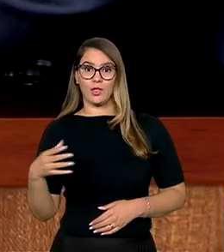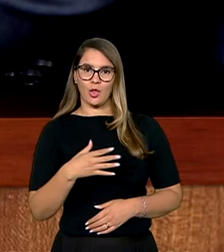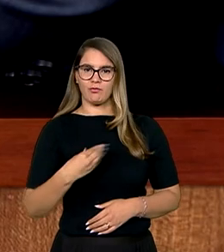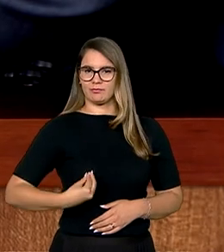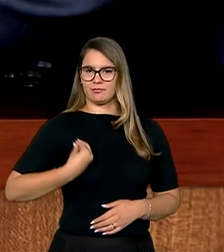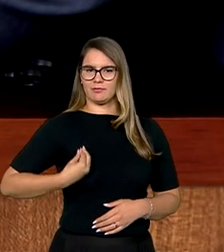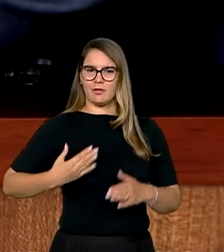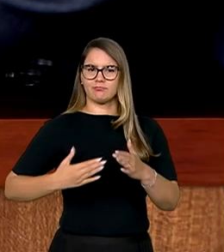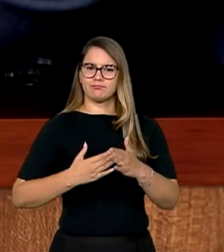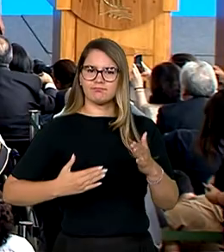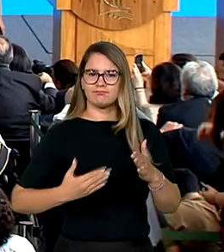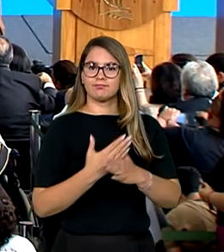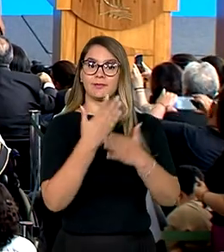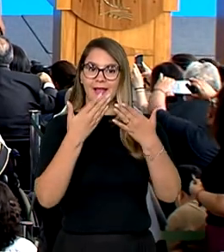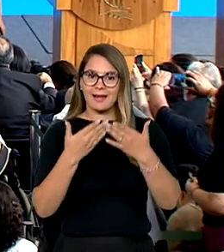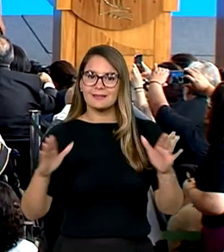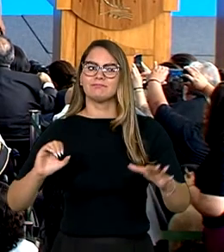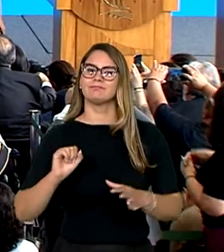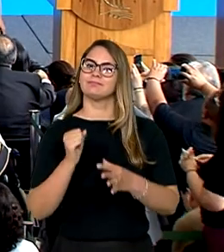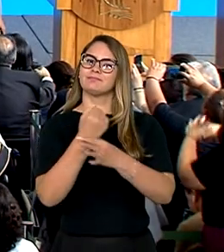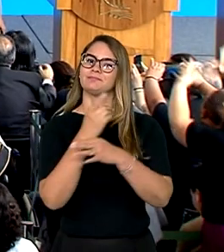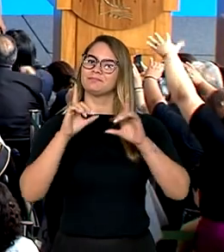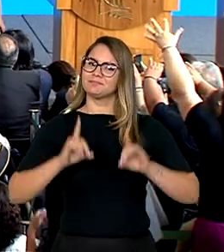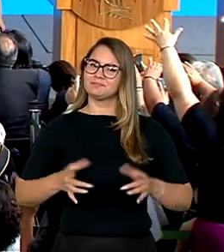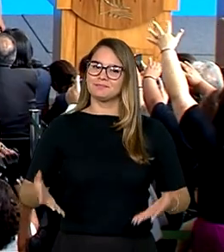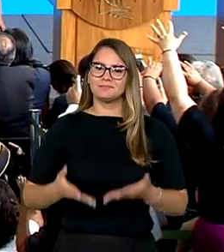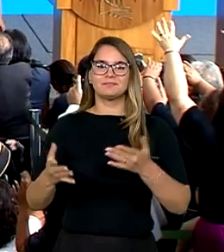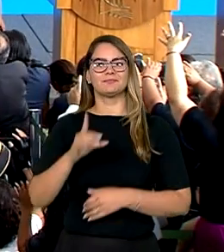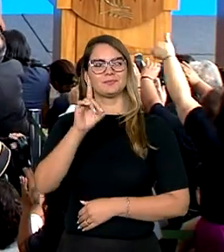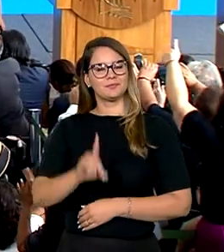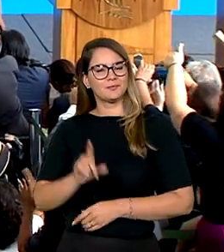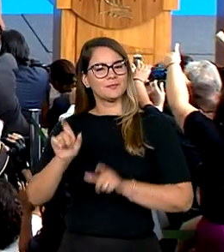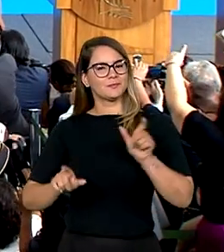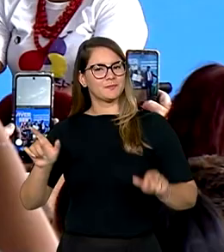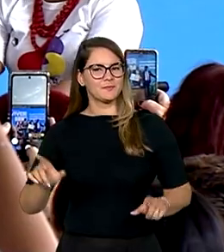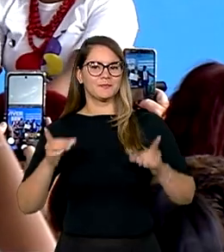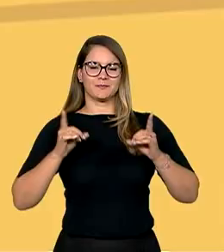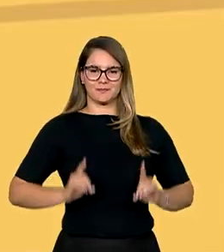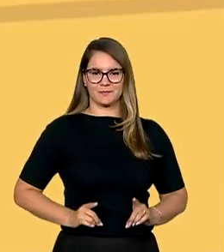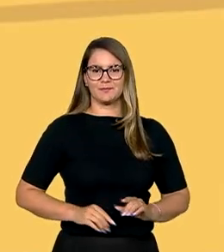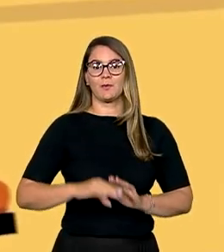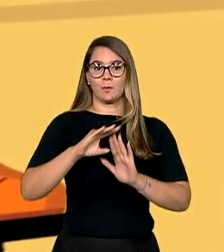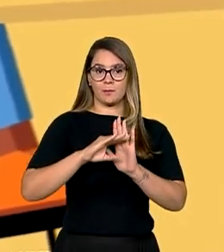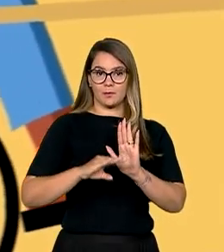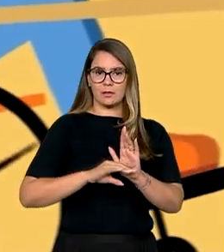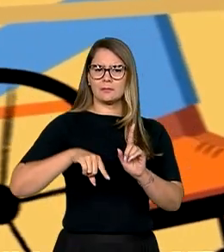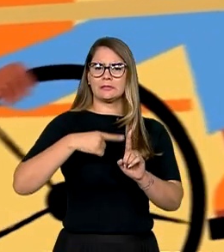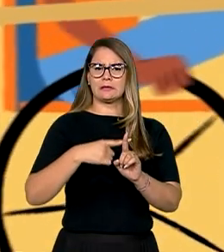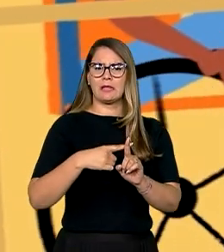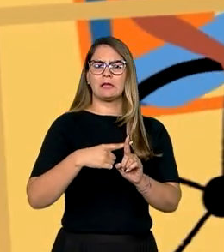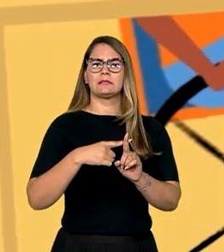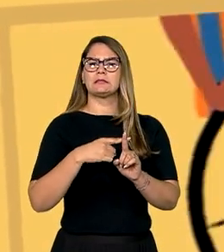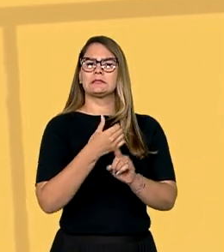Viver Sem Limite é lançado para garantir a dignidade e a promoção dos direitos das pessoas com deficiência. O programa tem cerca